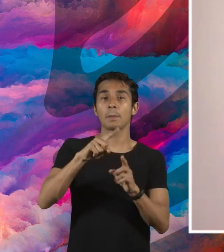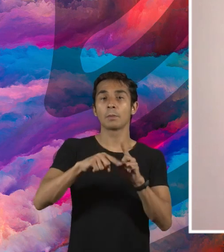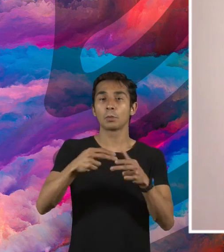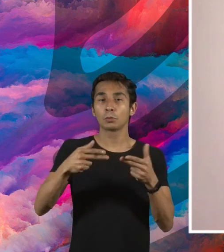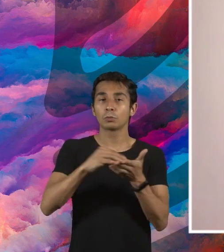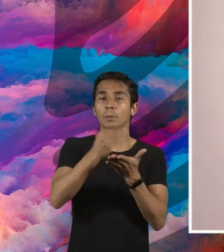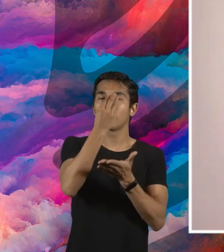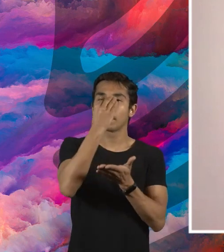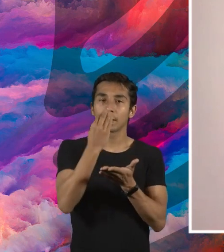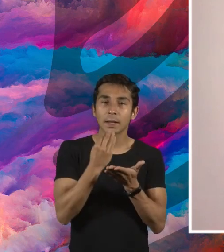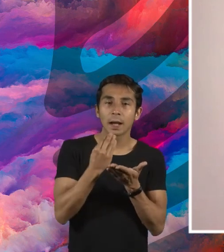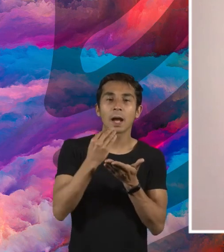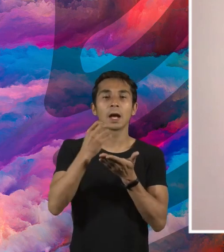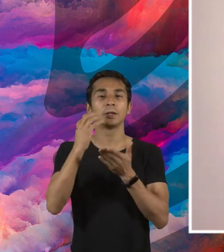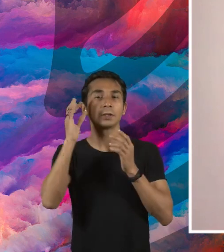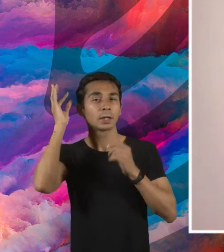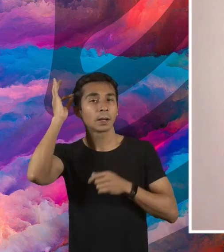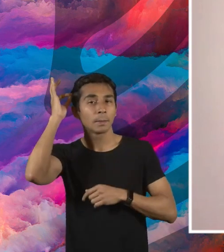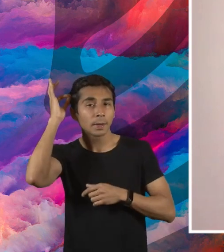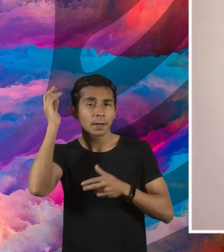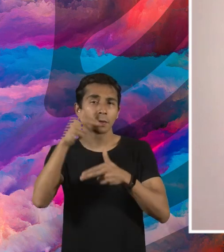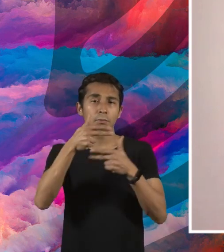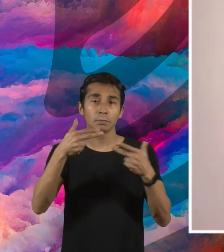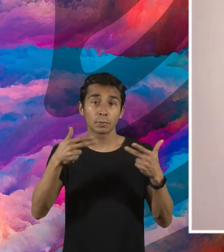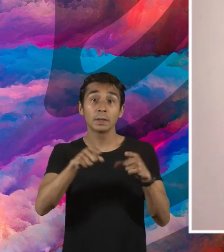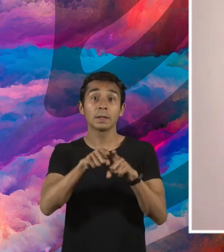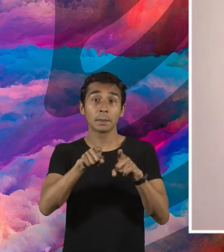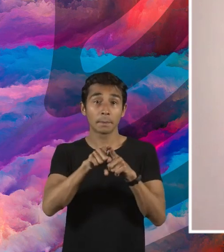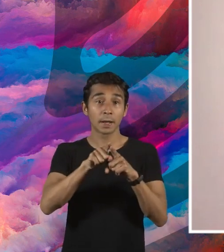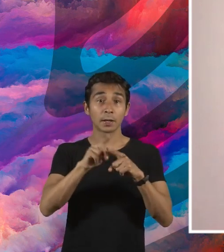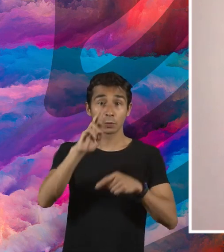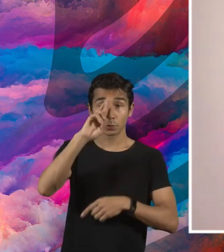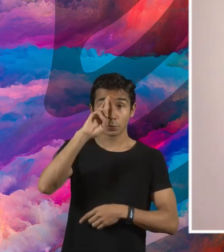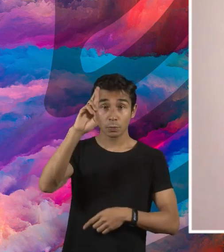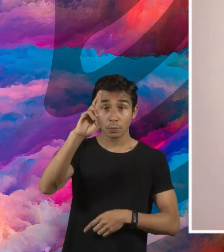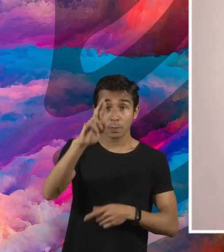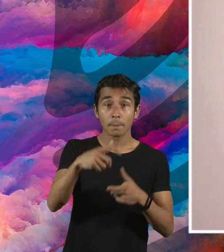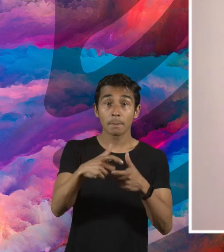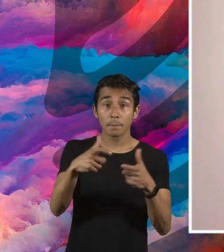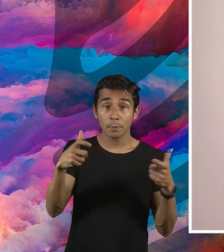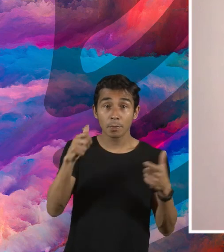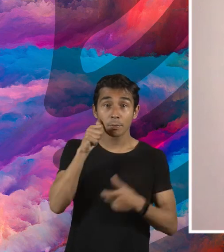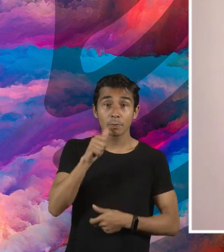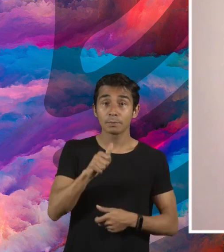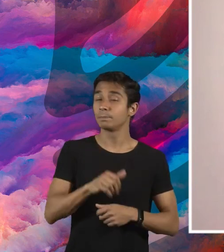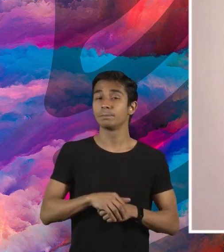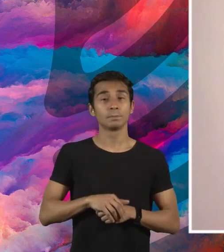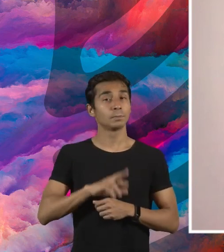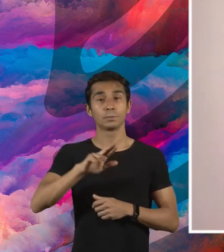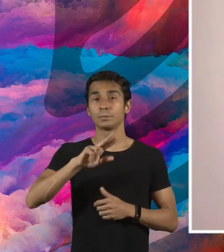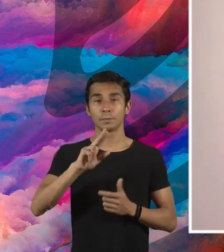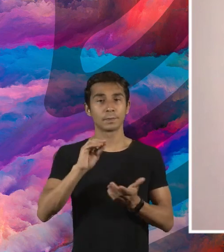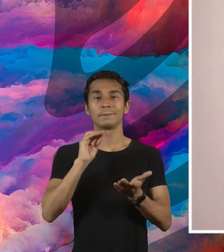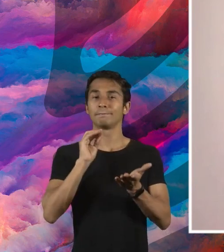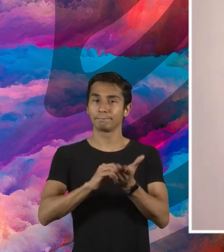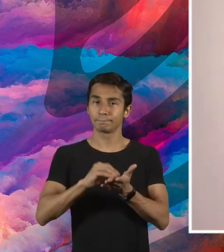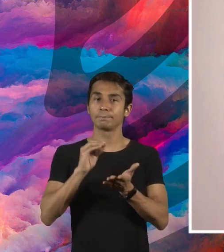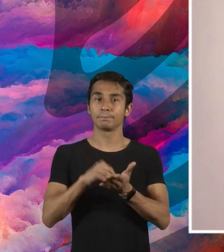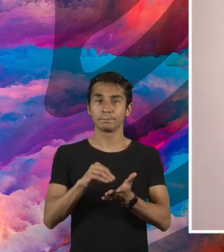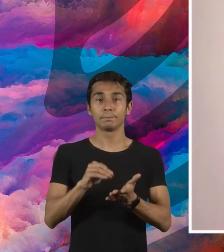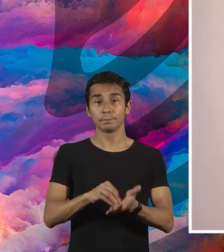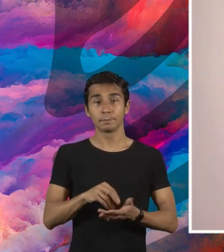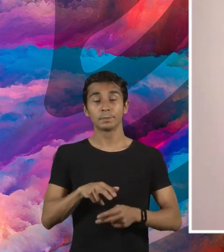Então, eu acho que falta oportunidade. Eu tive a oportunidade, tenho a oportunidade de ser uma voz, de poder falar,